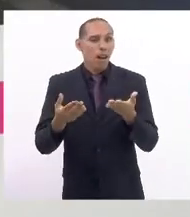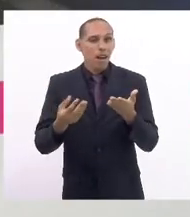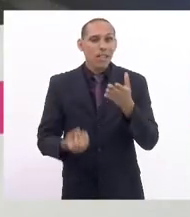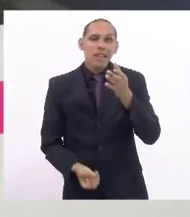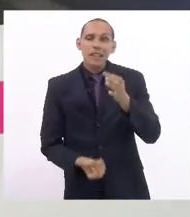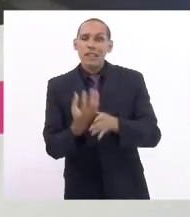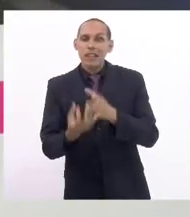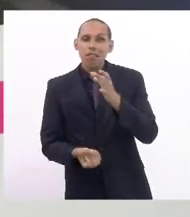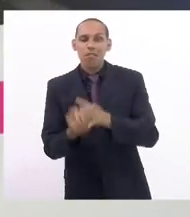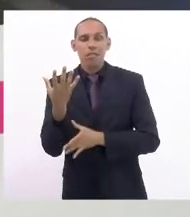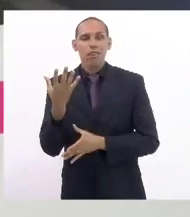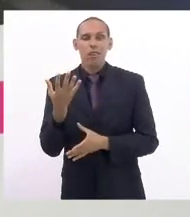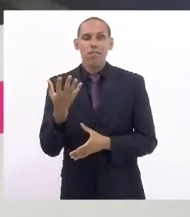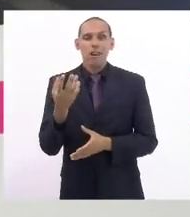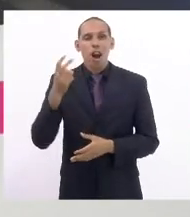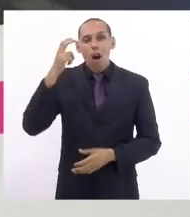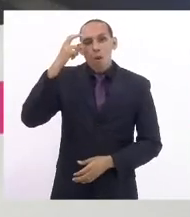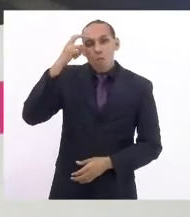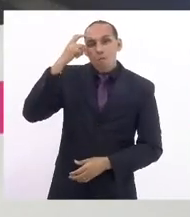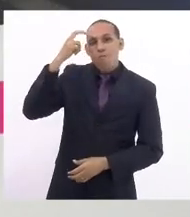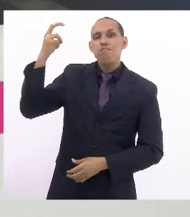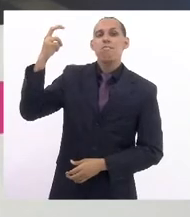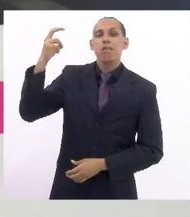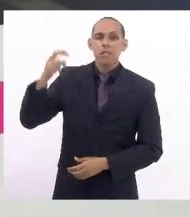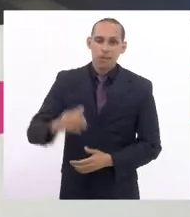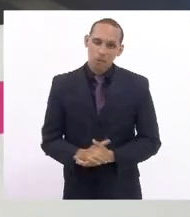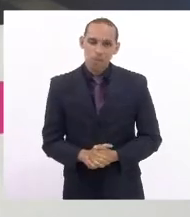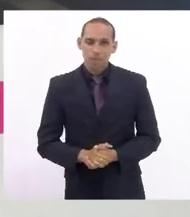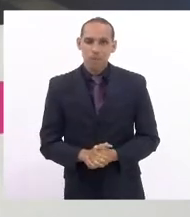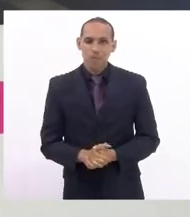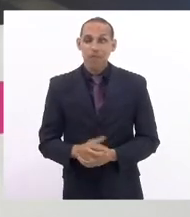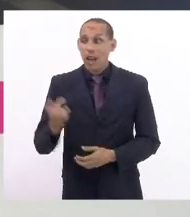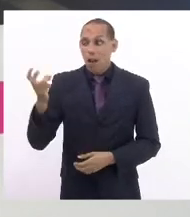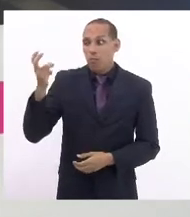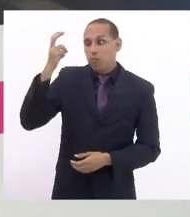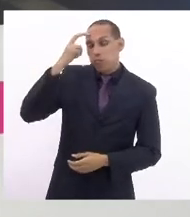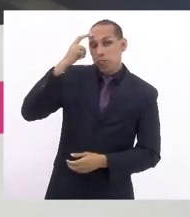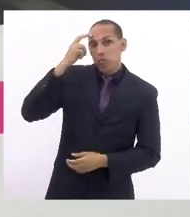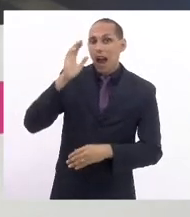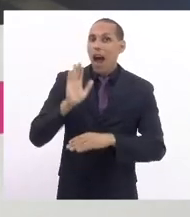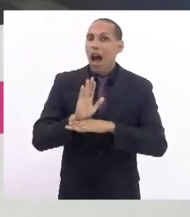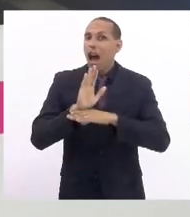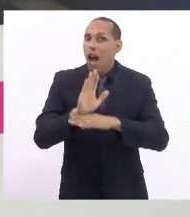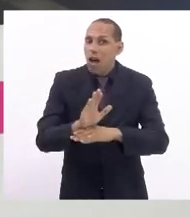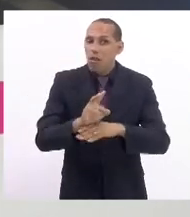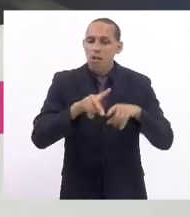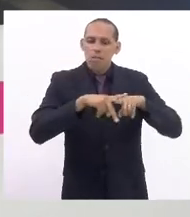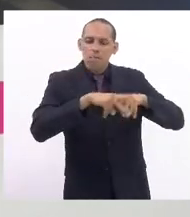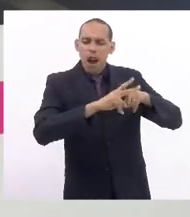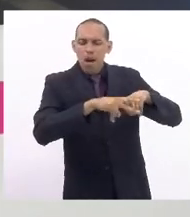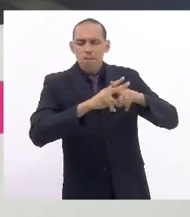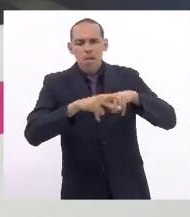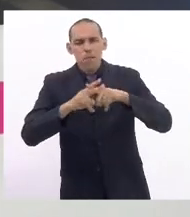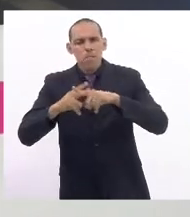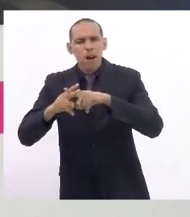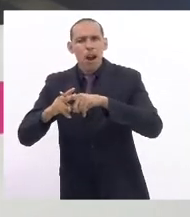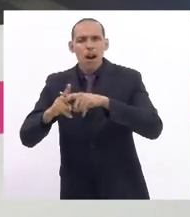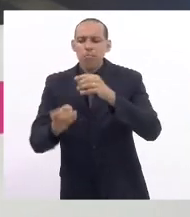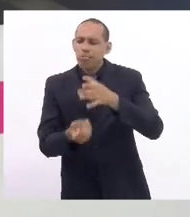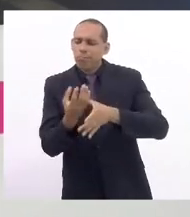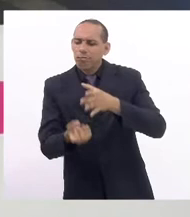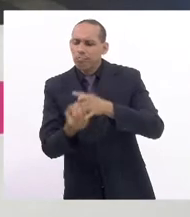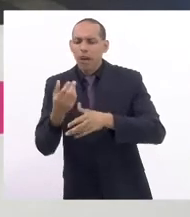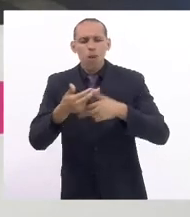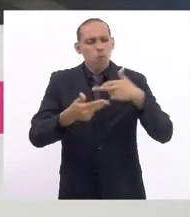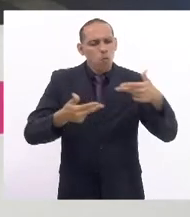uma cultura que possa fazer a manutenção de instrumentos que combatam de fato a